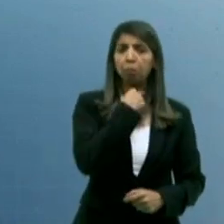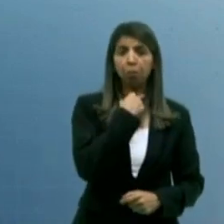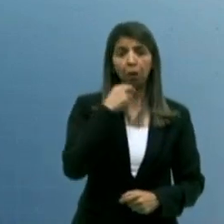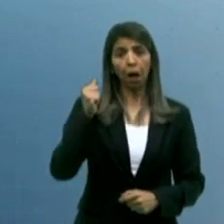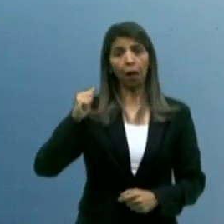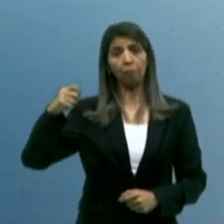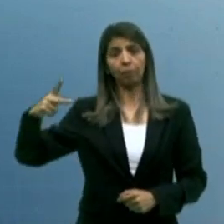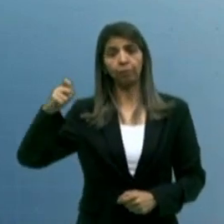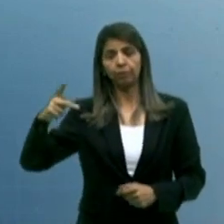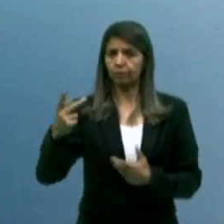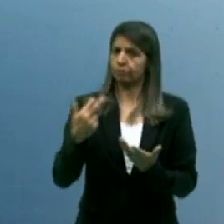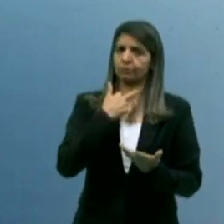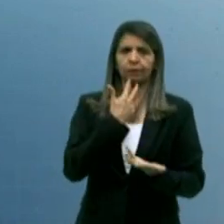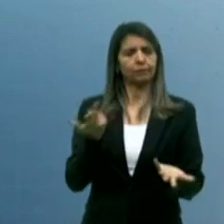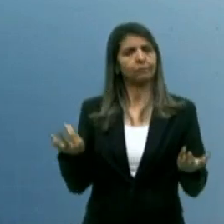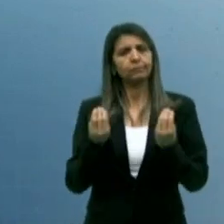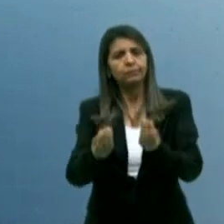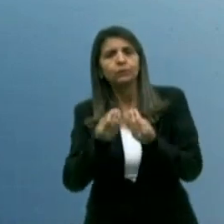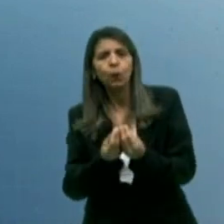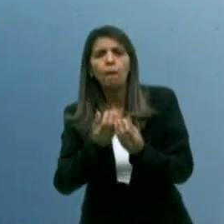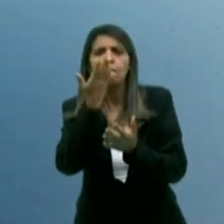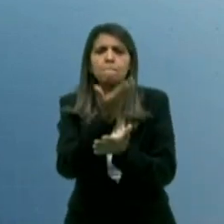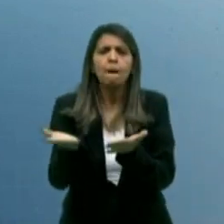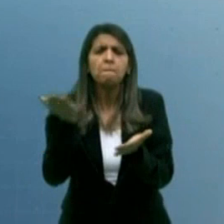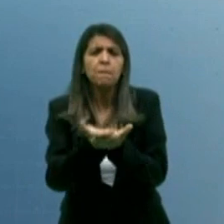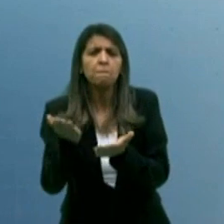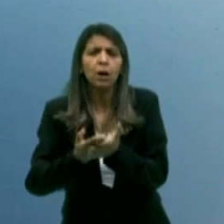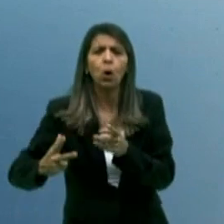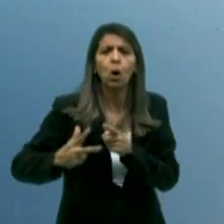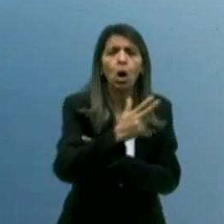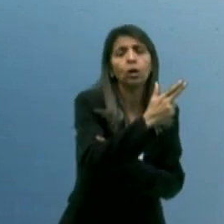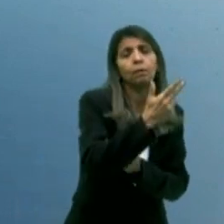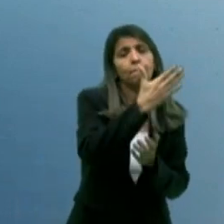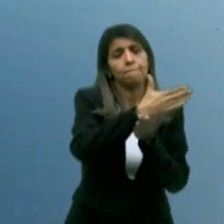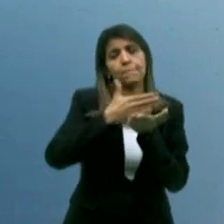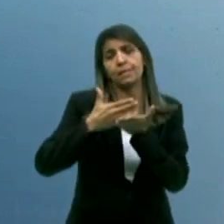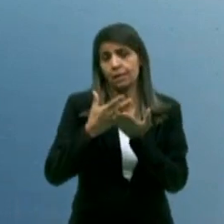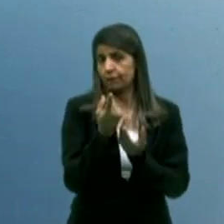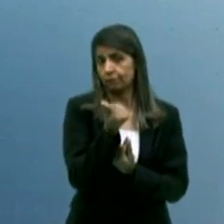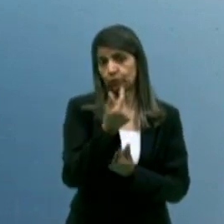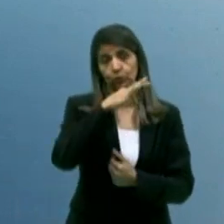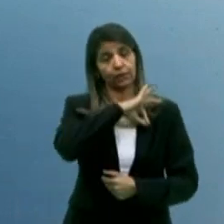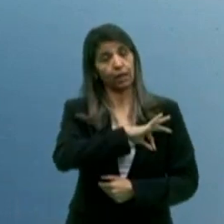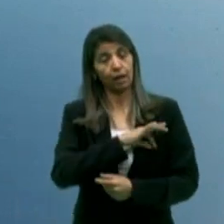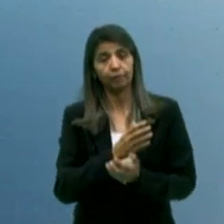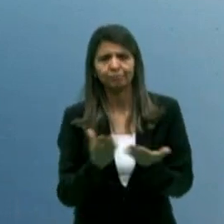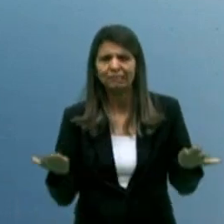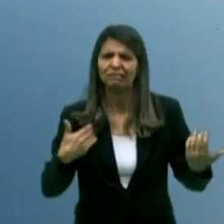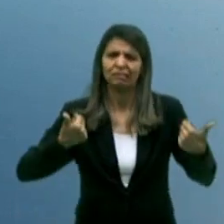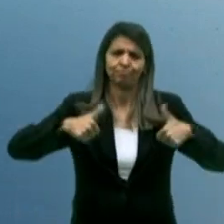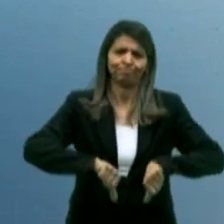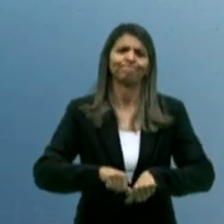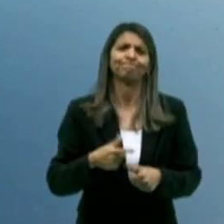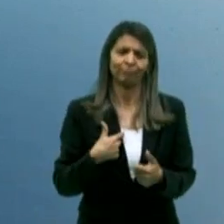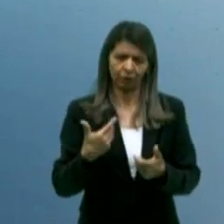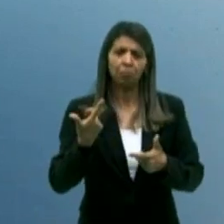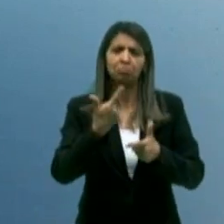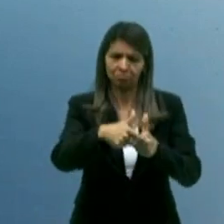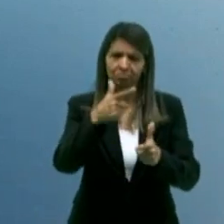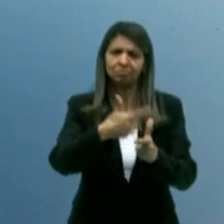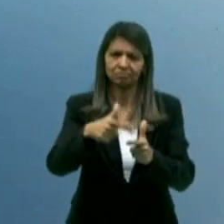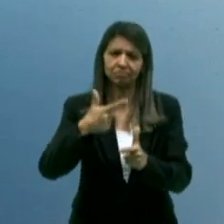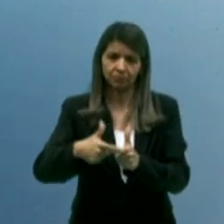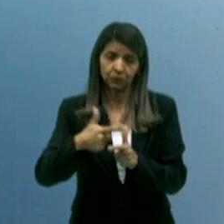fizer perde quase metade do seu salário, quase 50% do que recebe. Isso desprestigia a carreira, isso agride